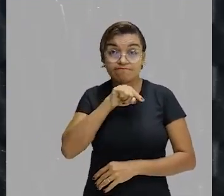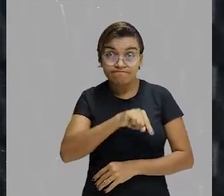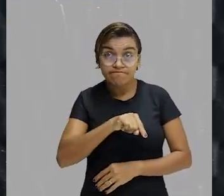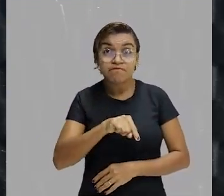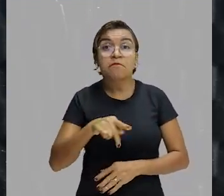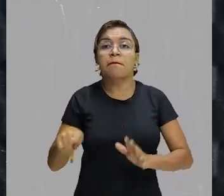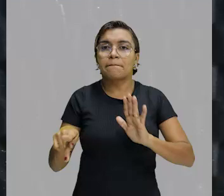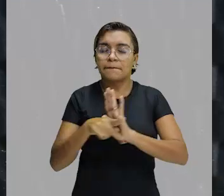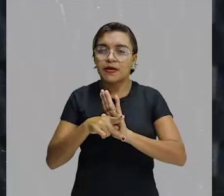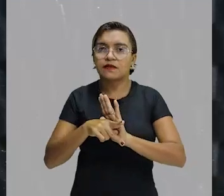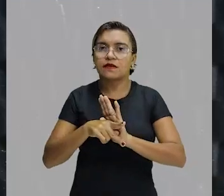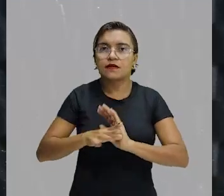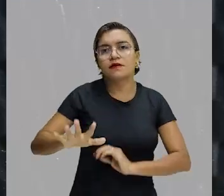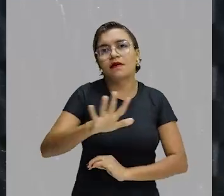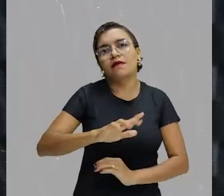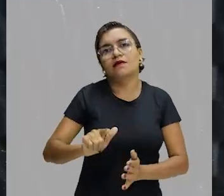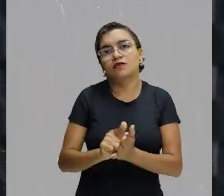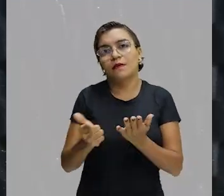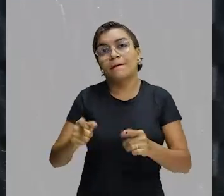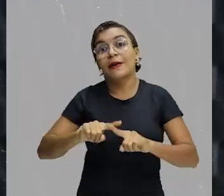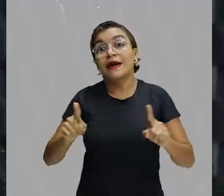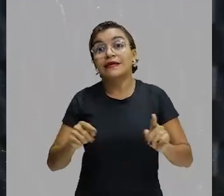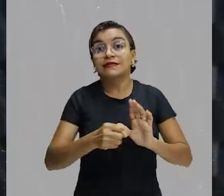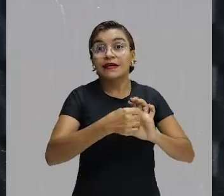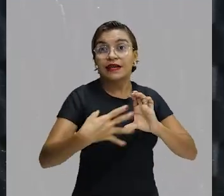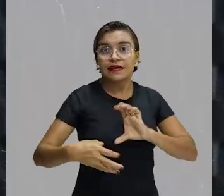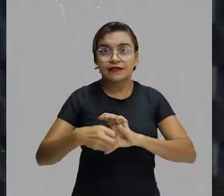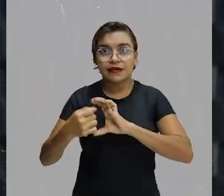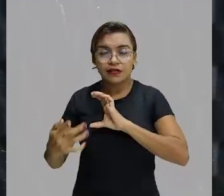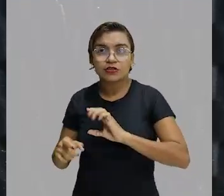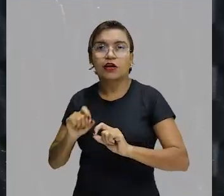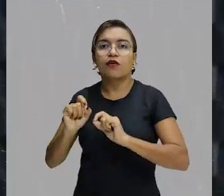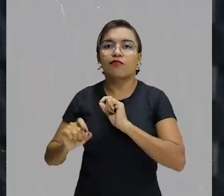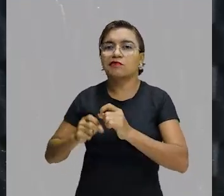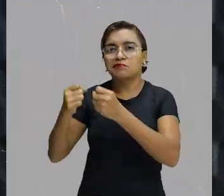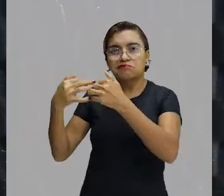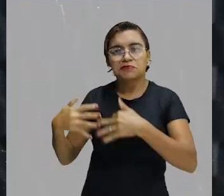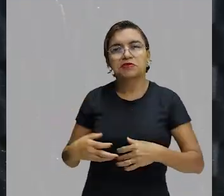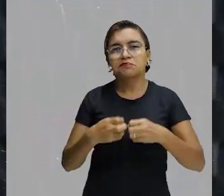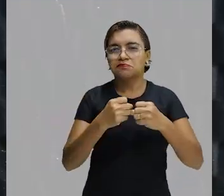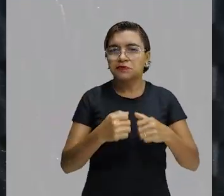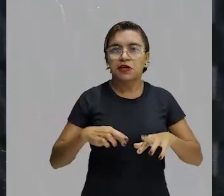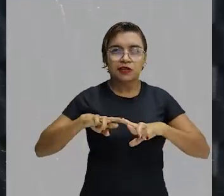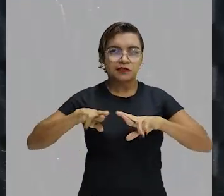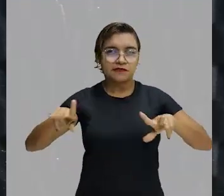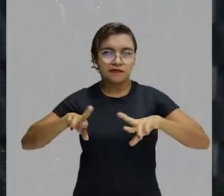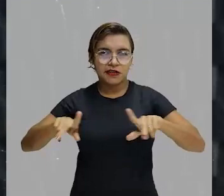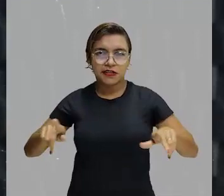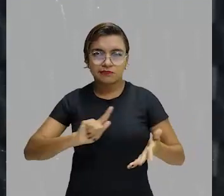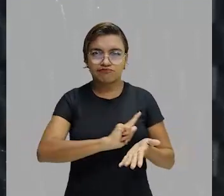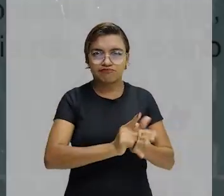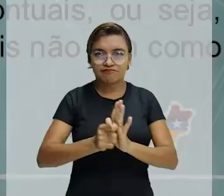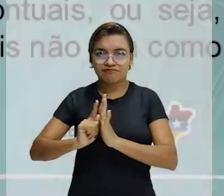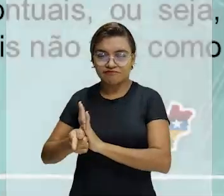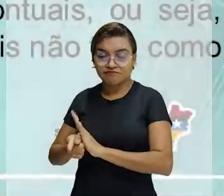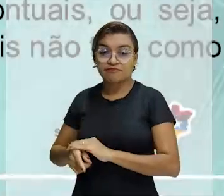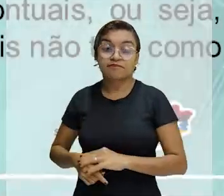mas eles possuem características que vão acentuar essa diferença entre os dois gêneros.